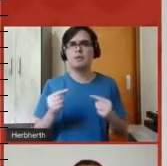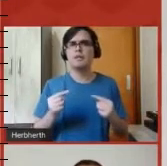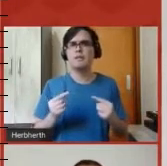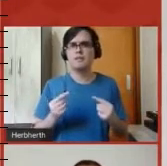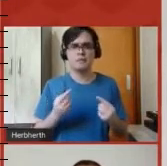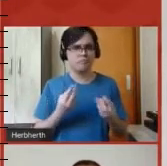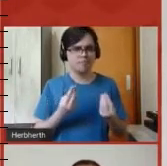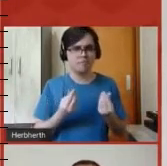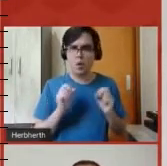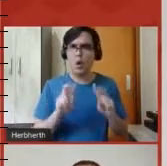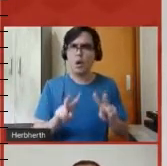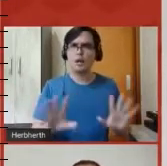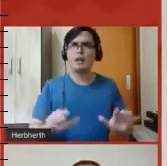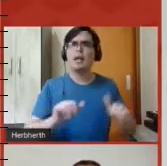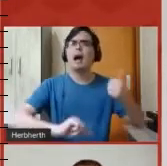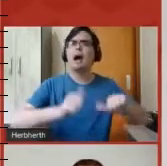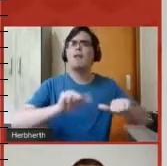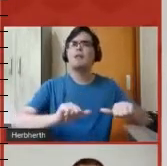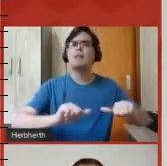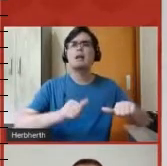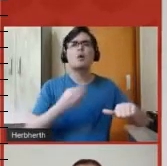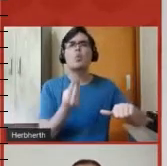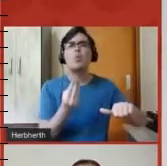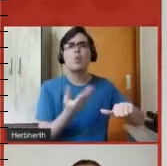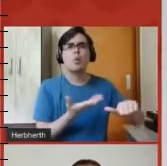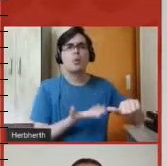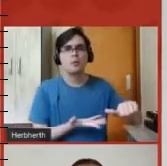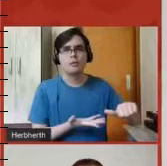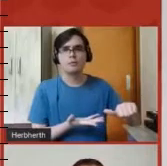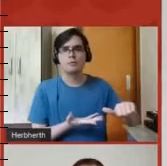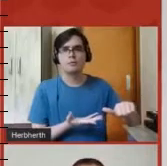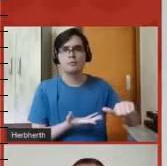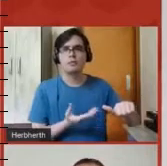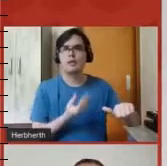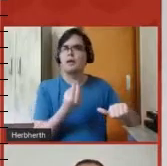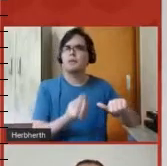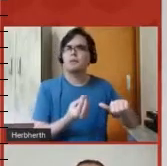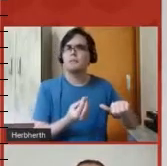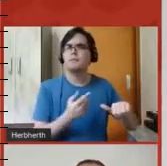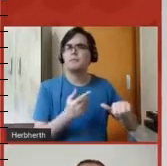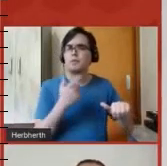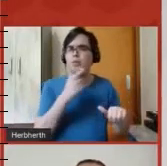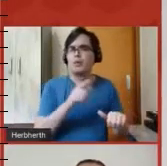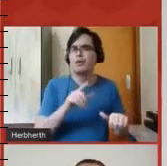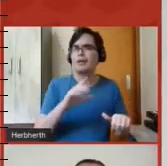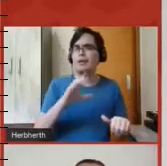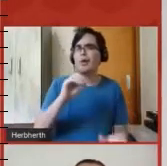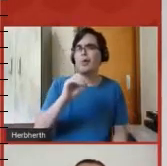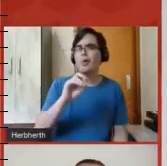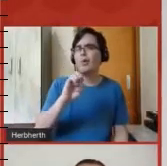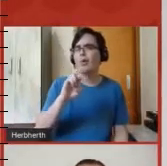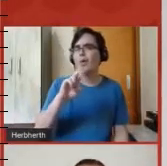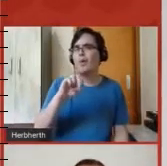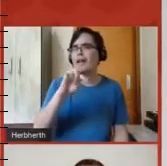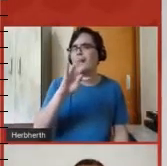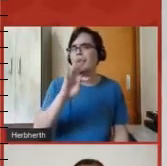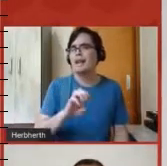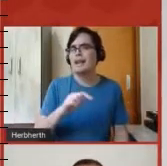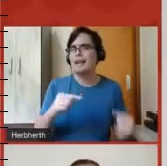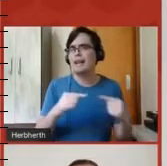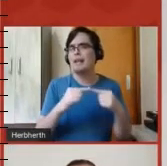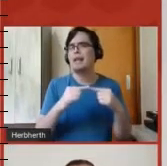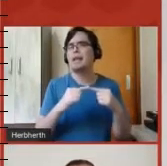como fazer processos de avaliação que sejam coerentes, efetivos. Então, nós buscamos,